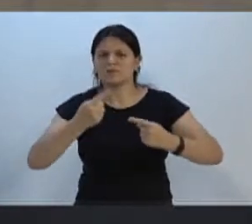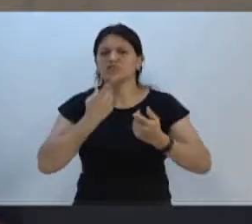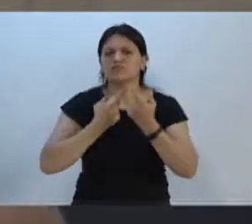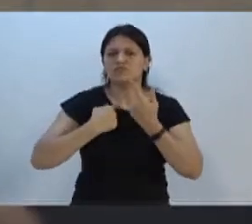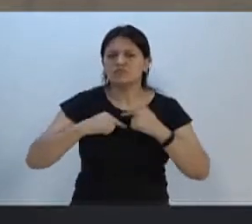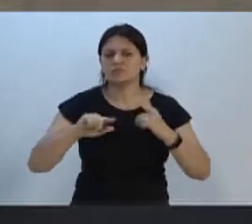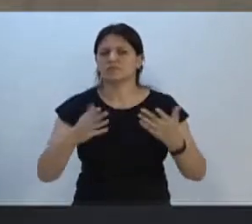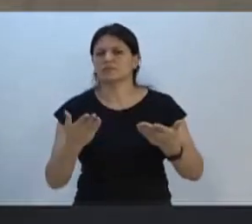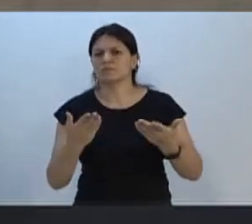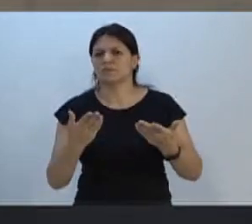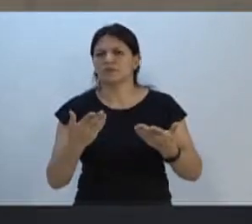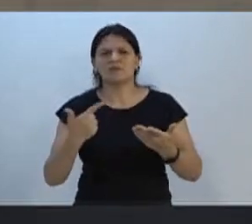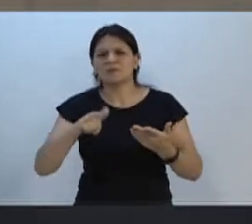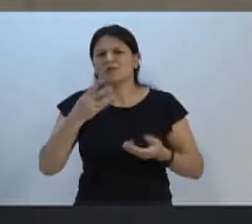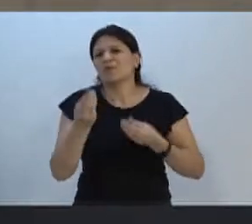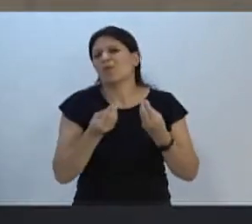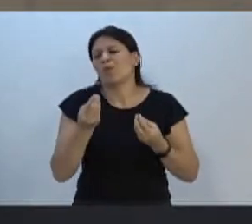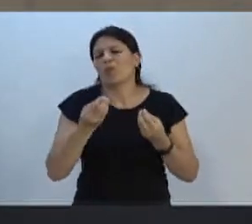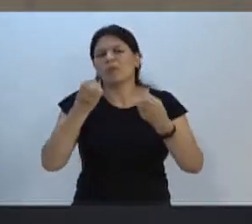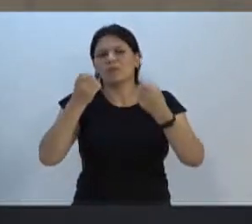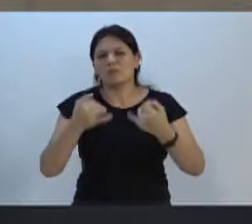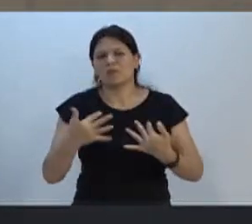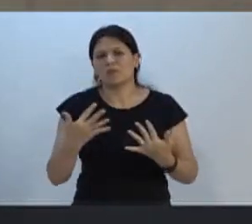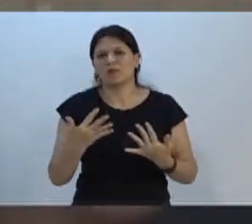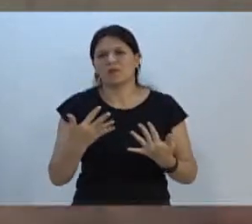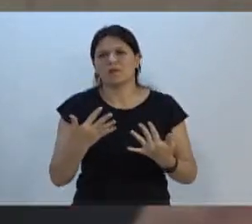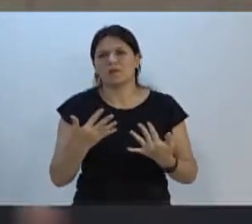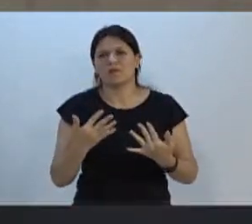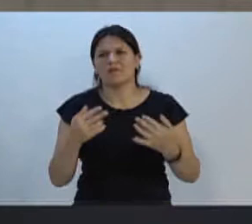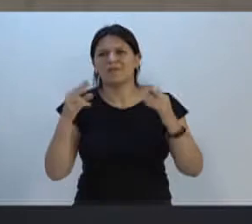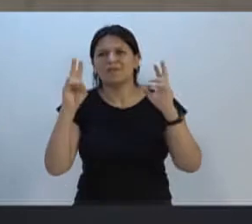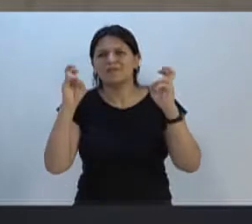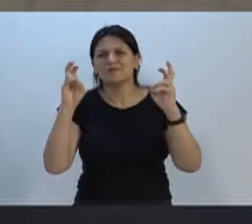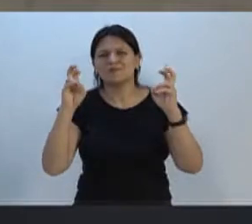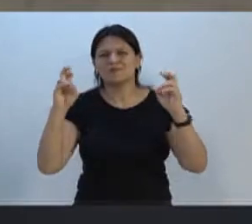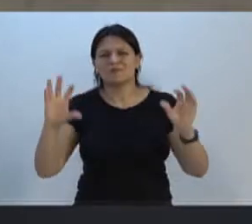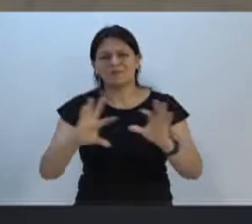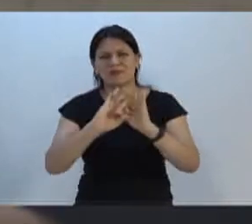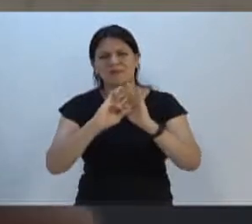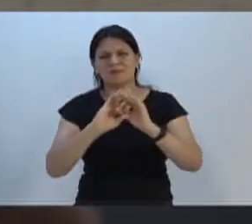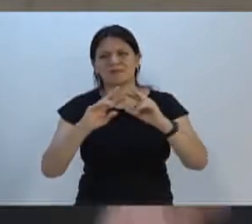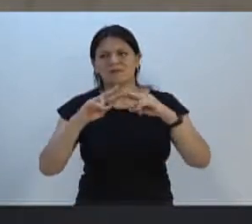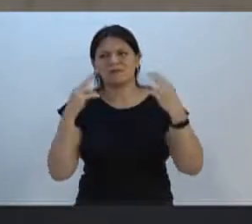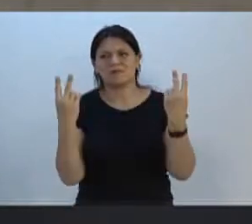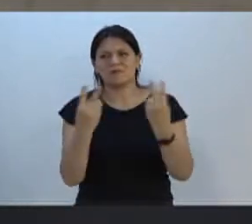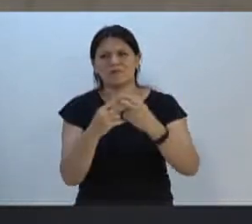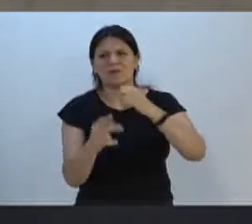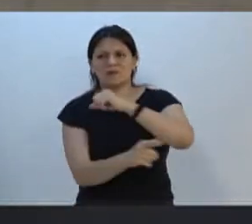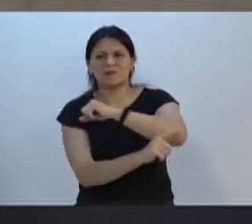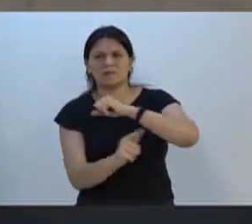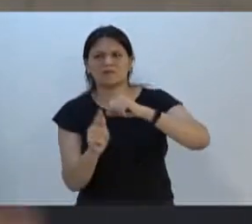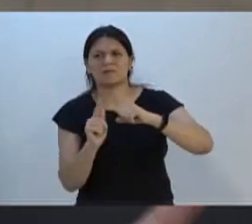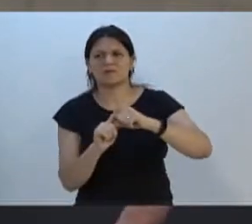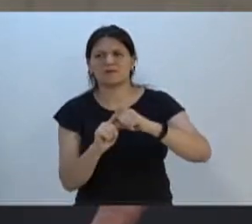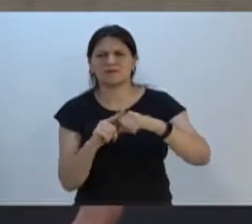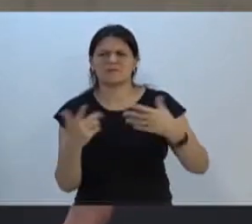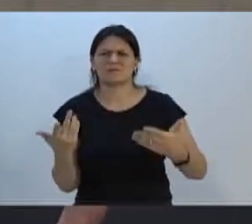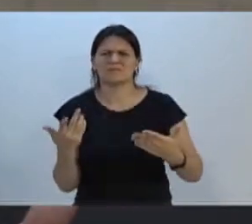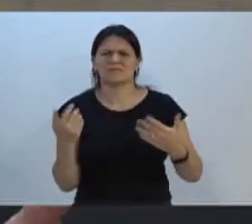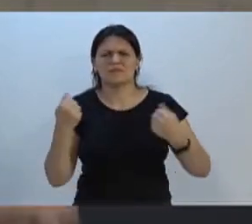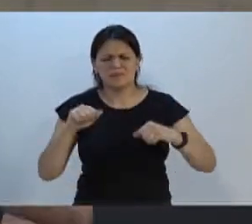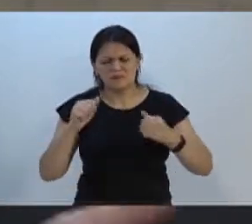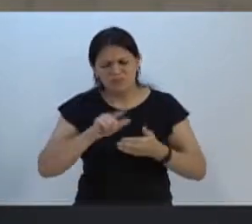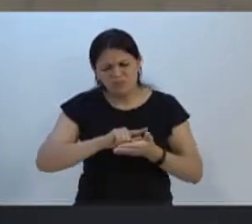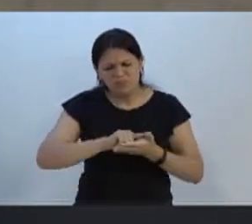E não tem como deixar de ser pauta desta casa a questão Ligação Vela Garcia. A questão de, pelo menos, se buscar desobstruir aquela rua,